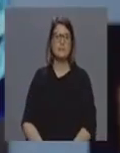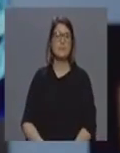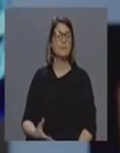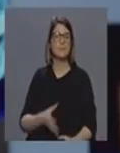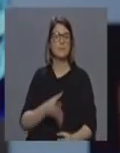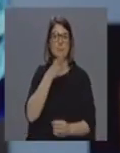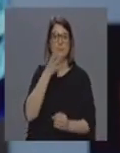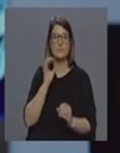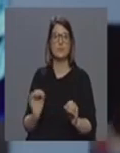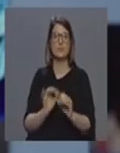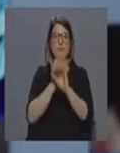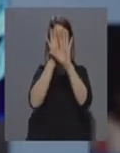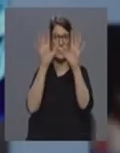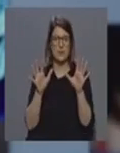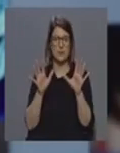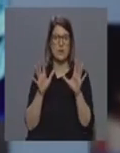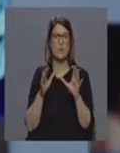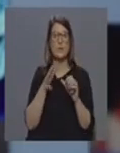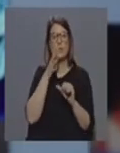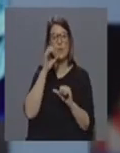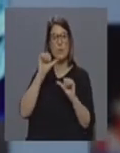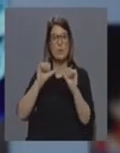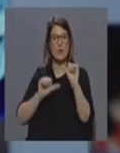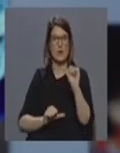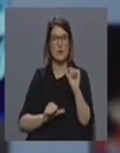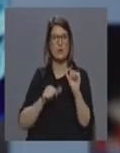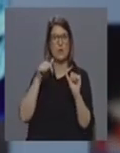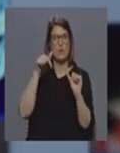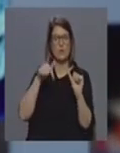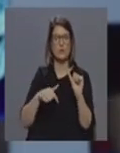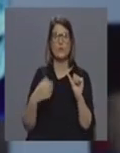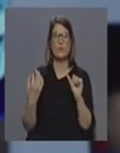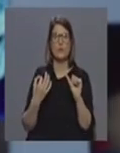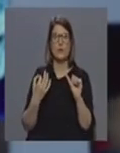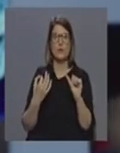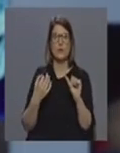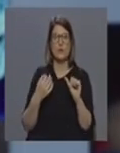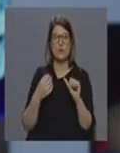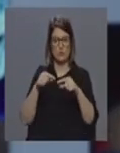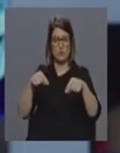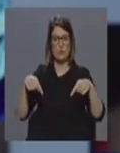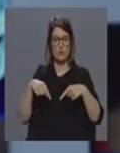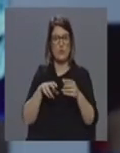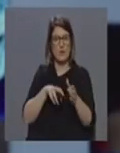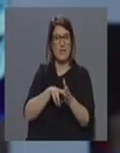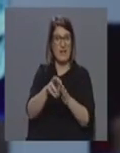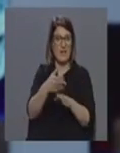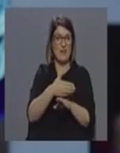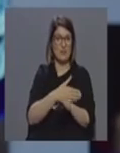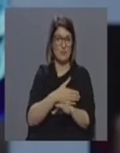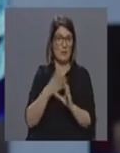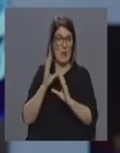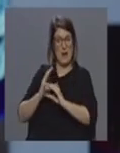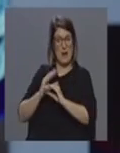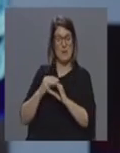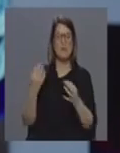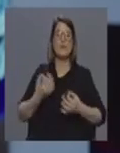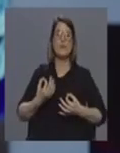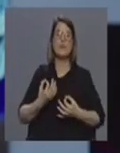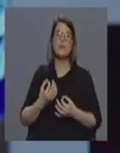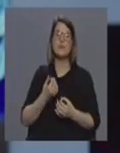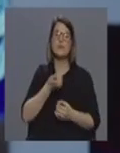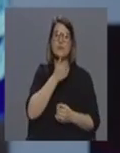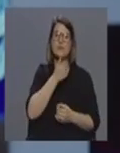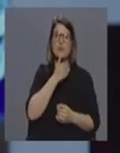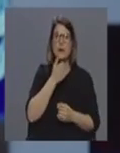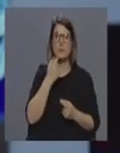esclarecer aquilo que foi entanto também o comunicado de hoje ainda antes de entrarmos no estúdio e conversávamos sobre isso aquilo que foi determinado e que entanto